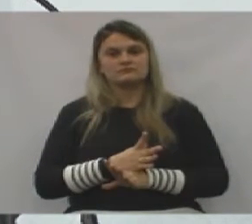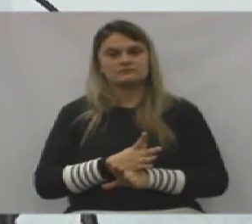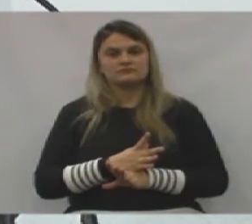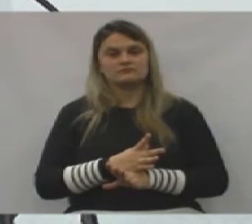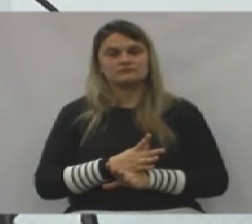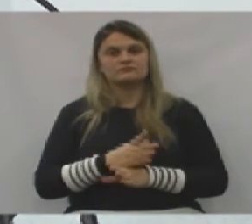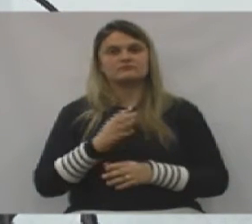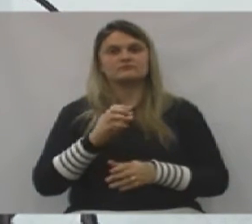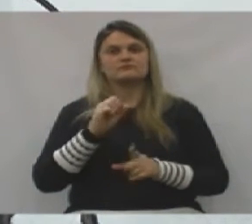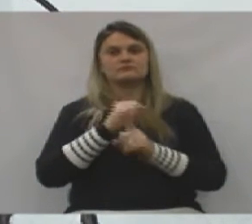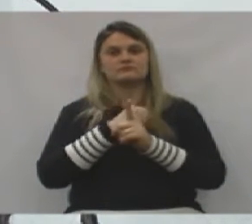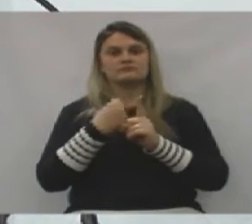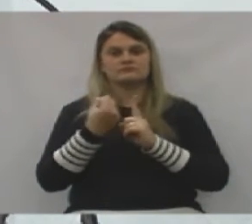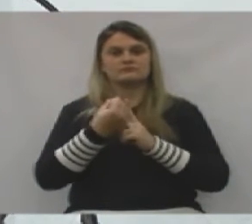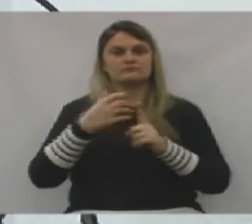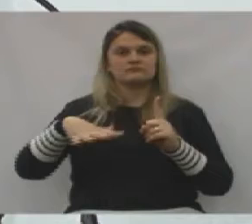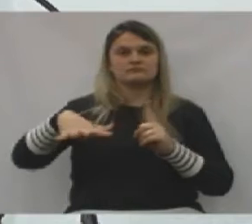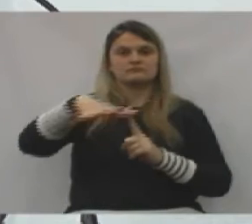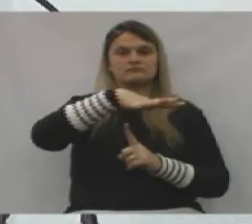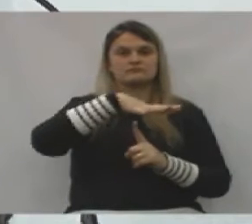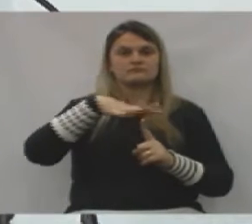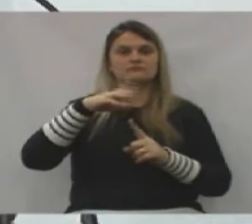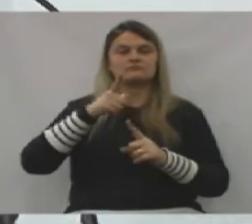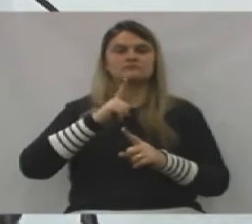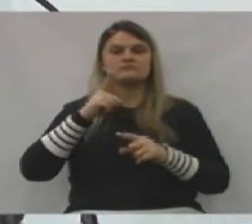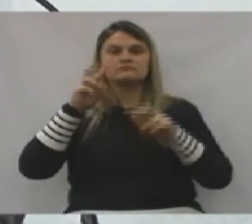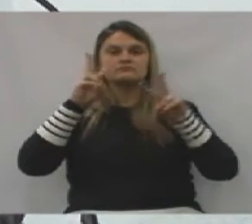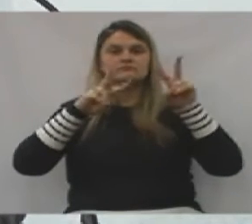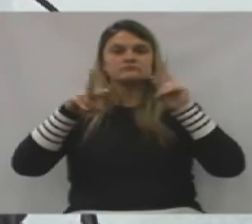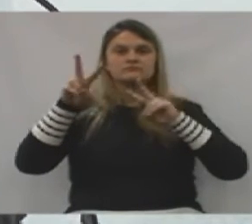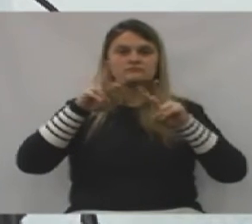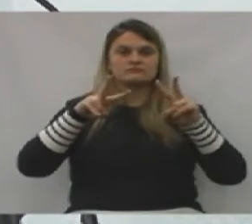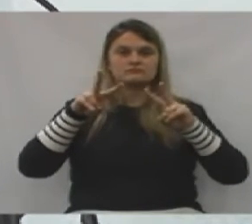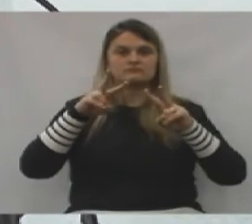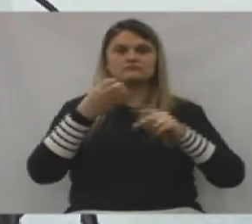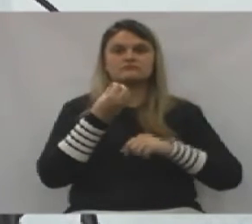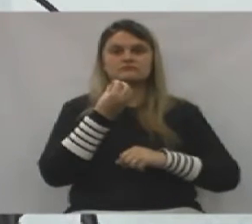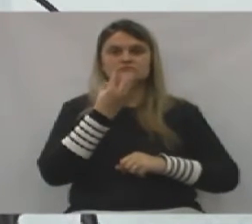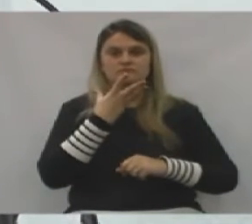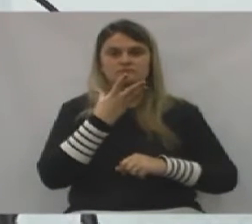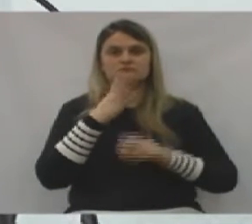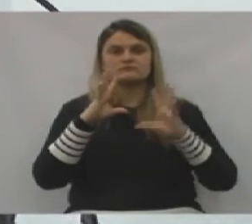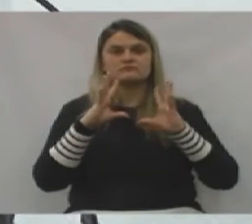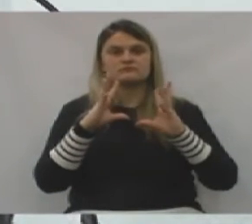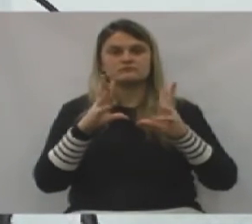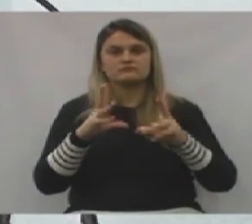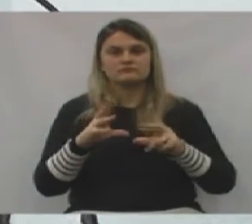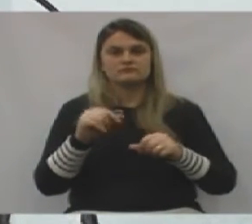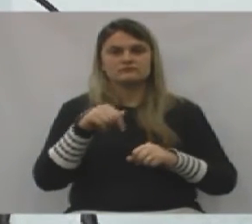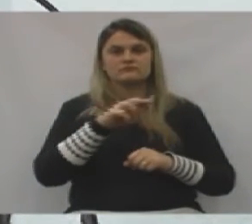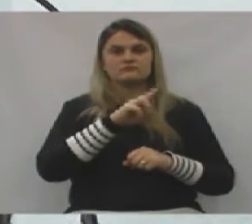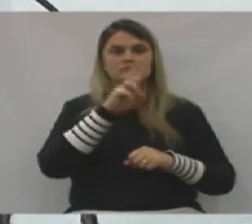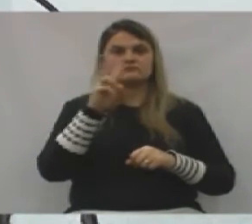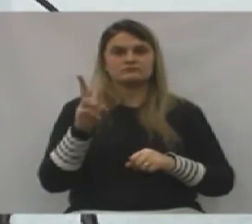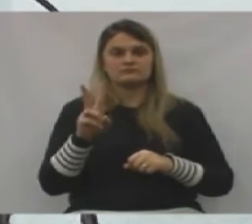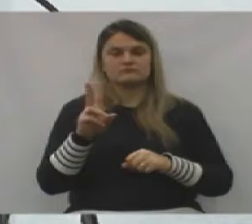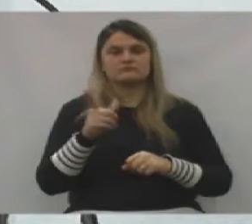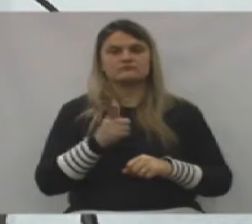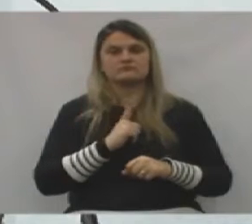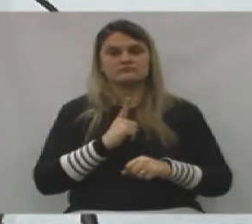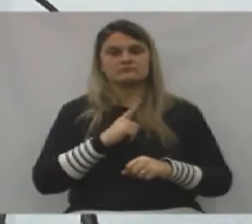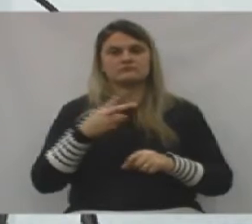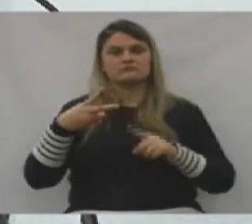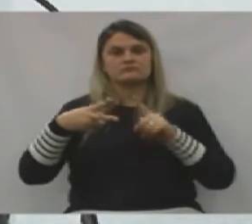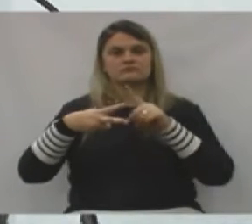a assistência social está assistindo muito bem a todos em União da Vitória, temos